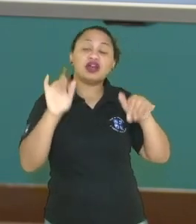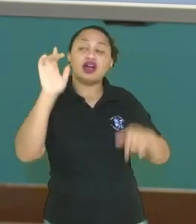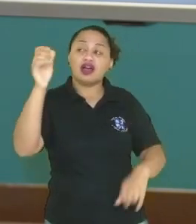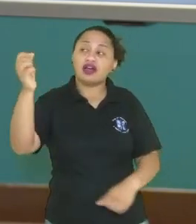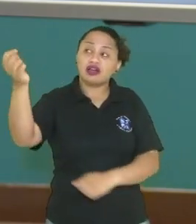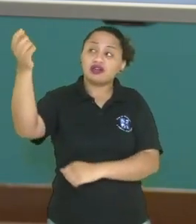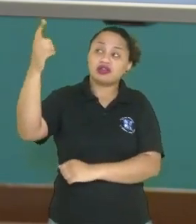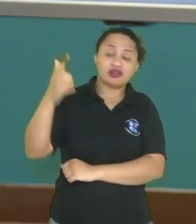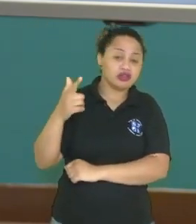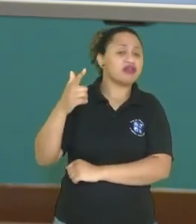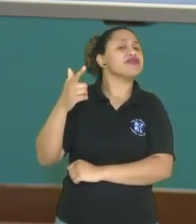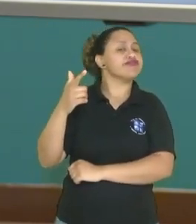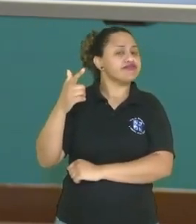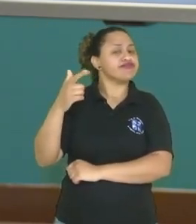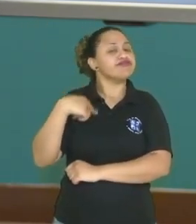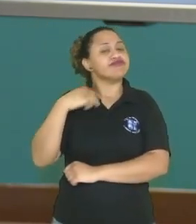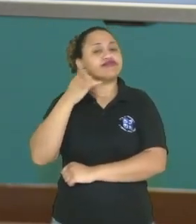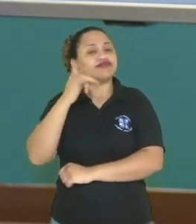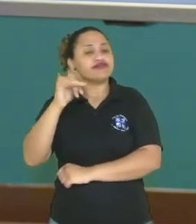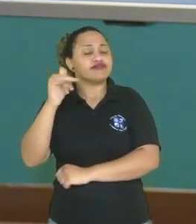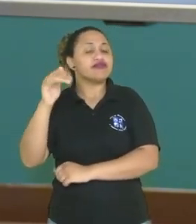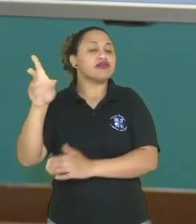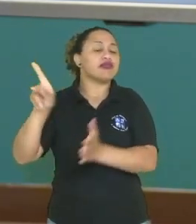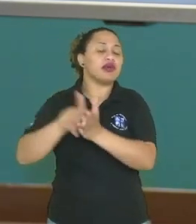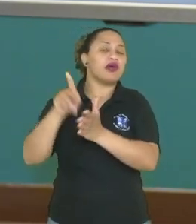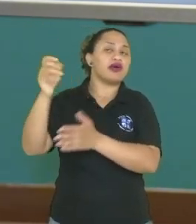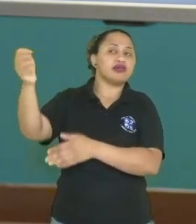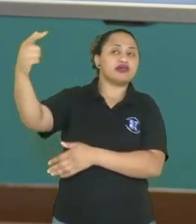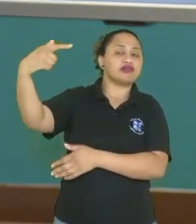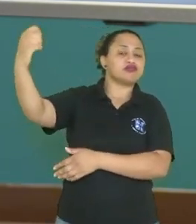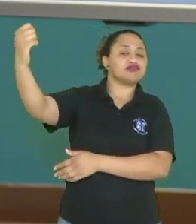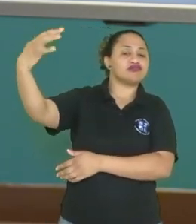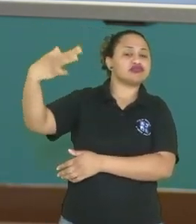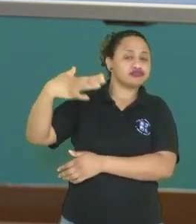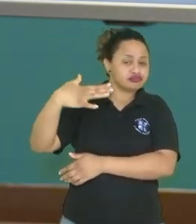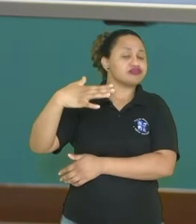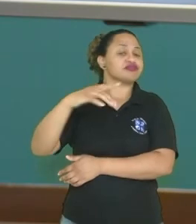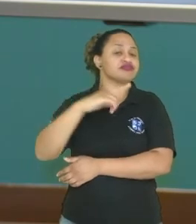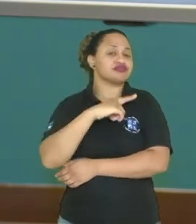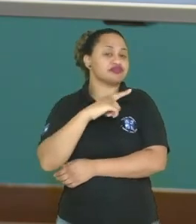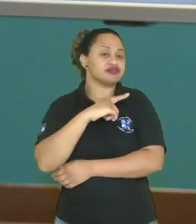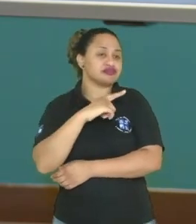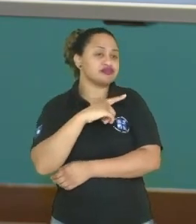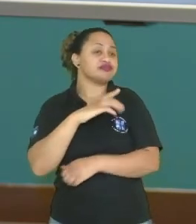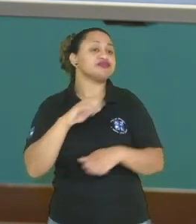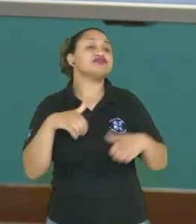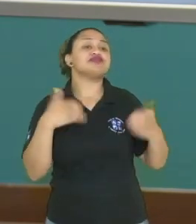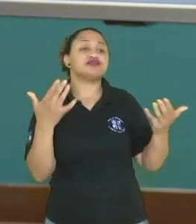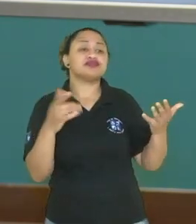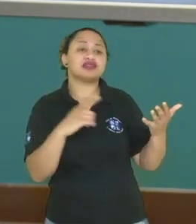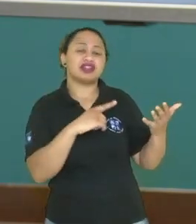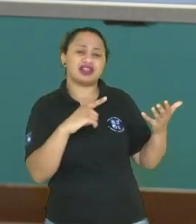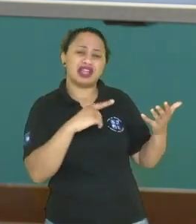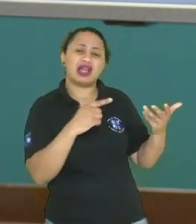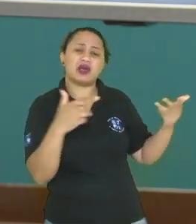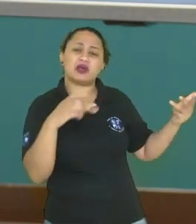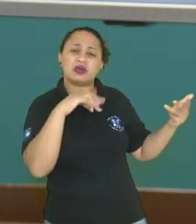falando da energia que é dada ali pelos raios solares, a energia solar. E daí, existem